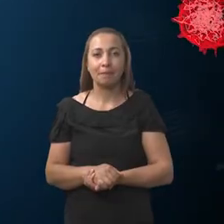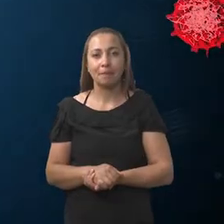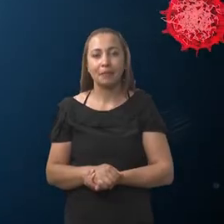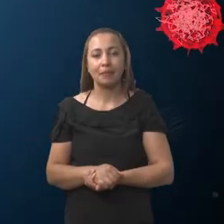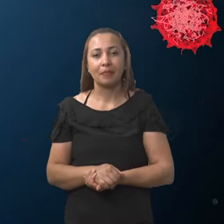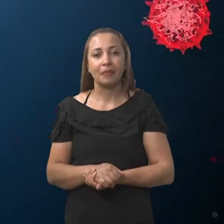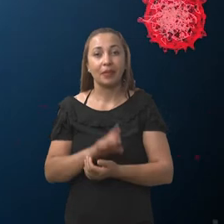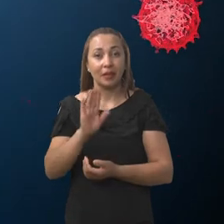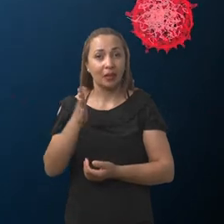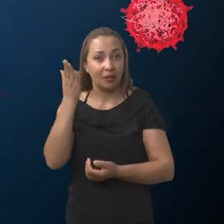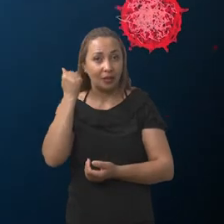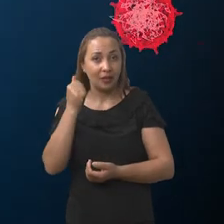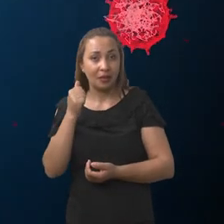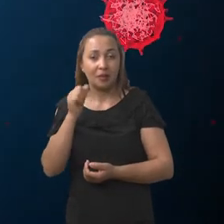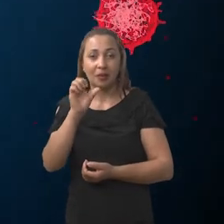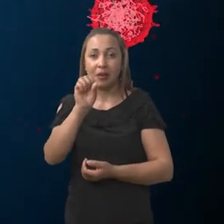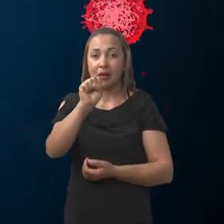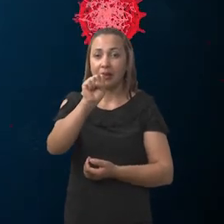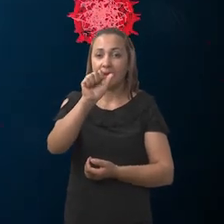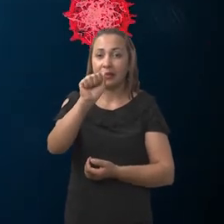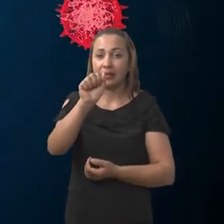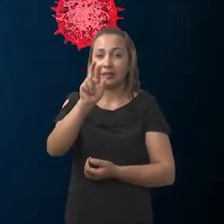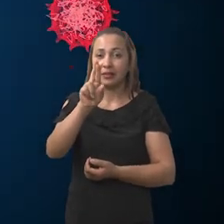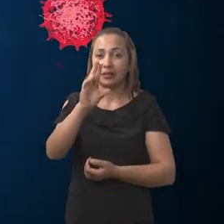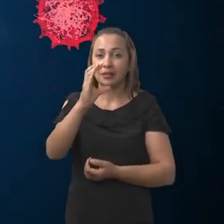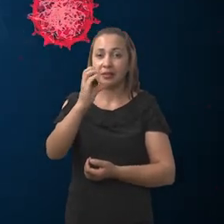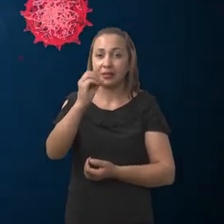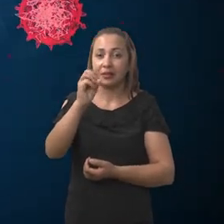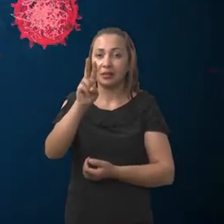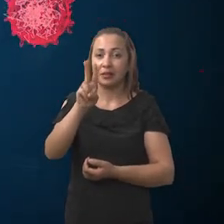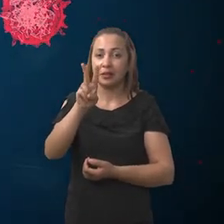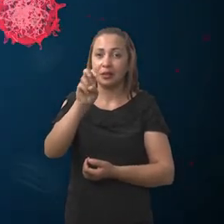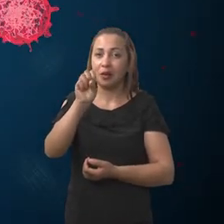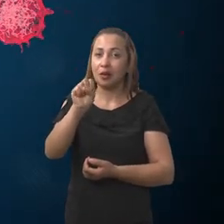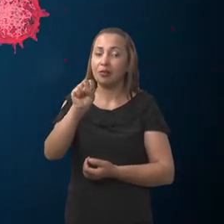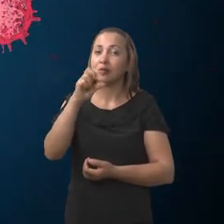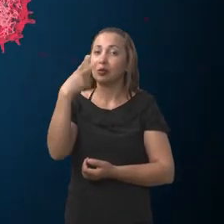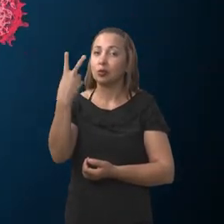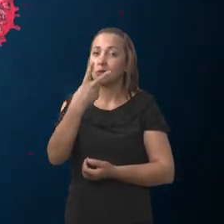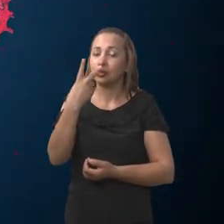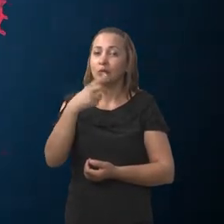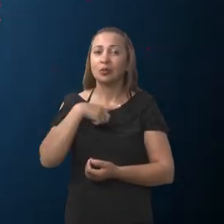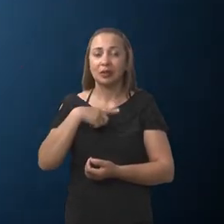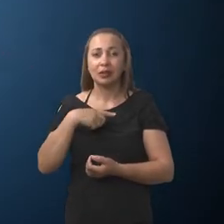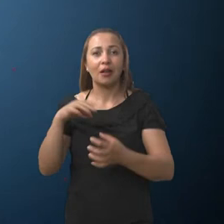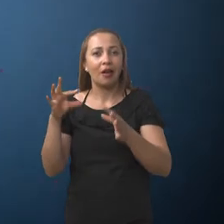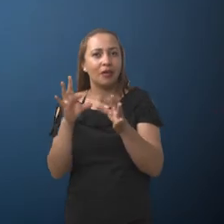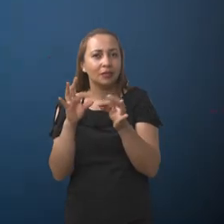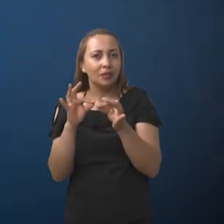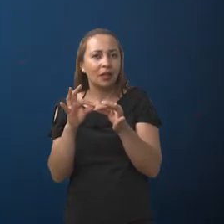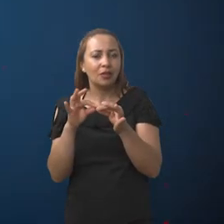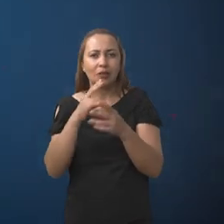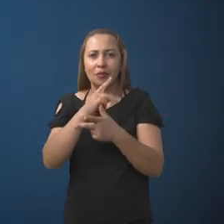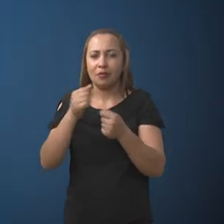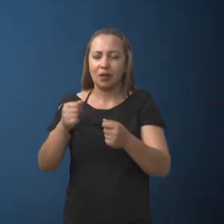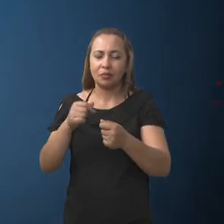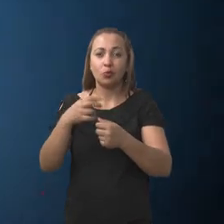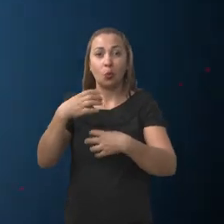A gente sabe que o SARS-CoV-2, que é o vírus causador da Covid-19, ele tem afinidade com diversos tecidos do corpo,